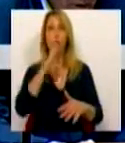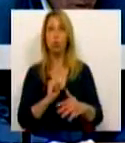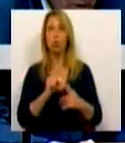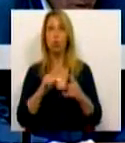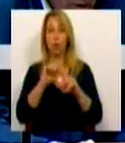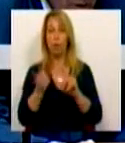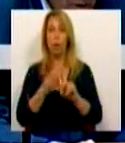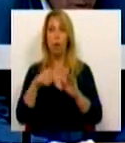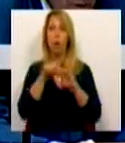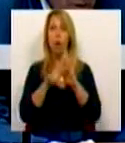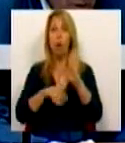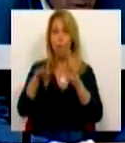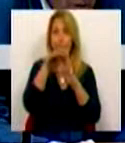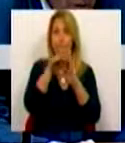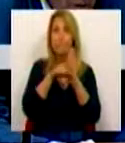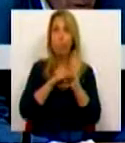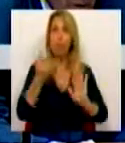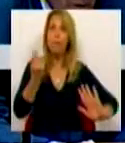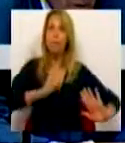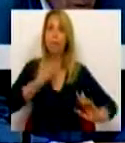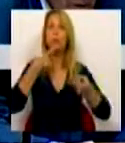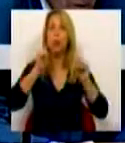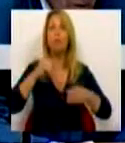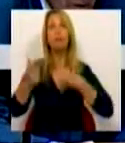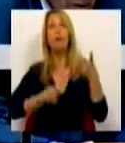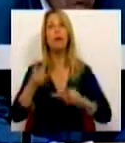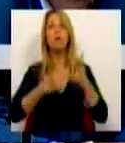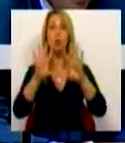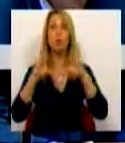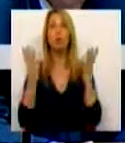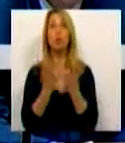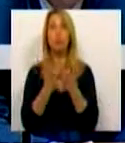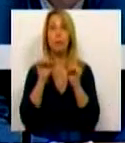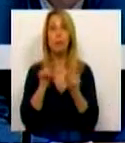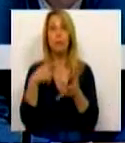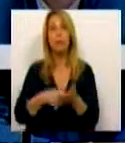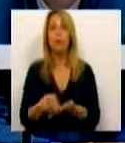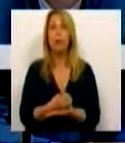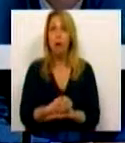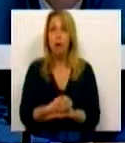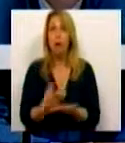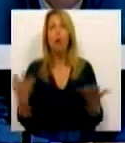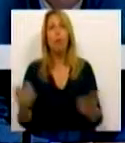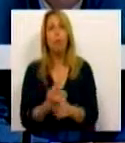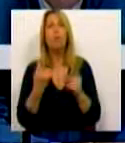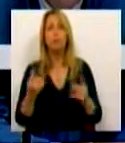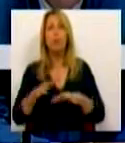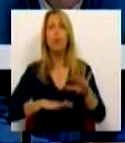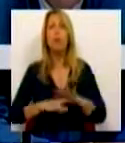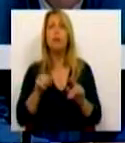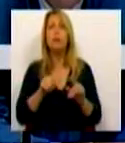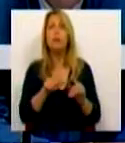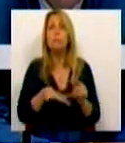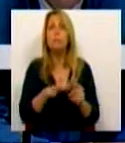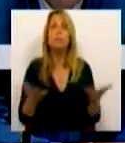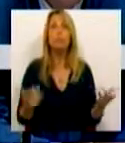norma programática que nos obriga a fazer uma reavaliação global destas isenções. Porque aquela foi feita neste caso.